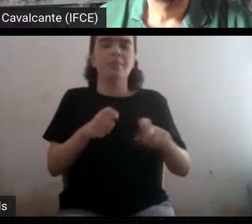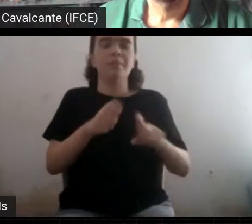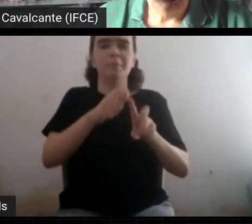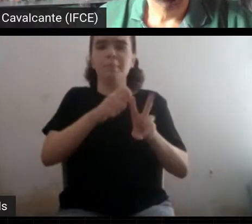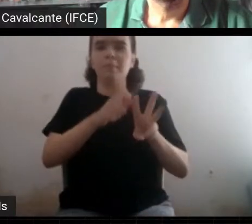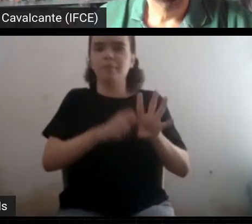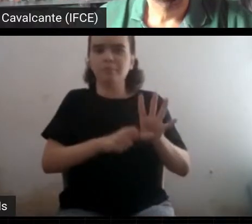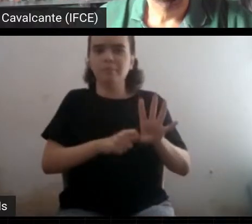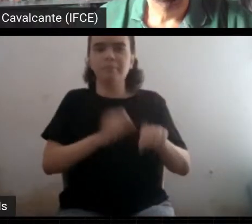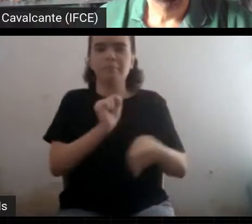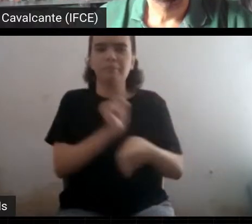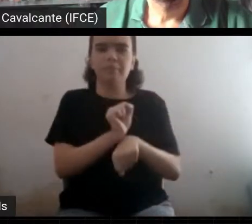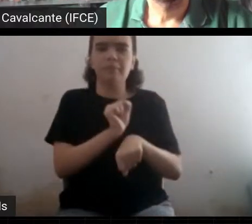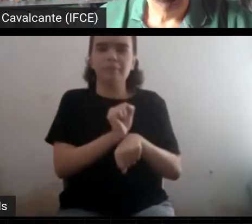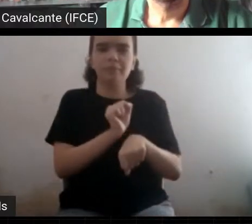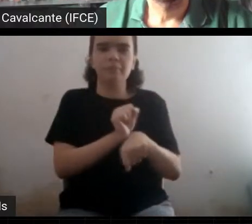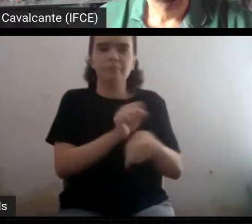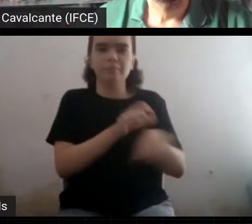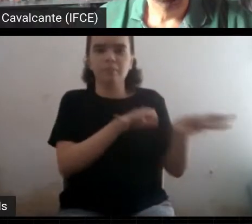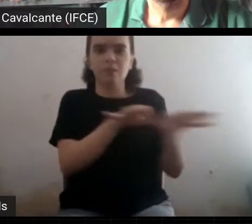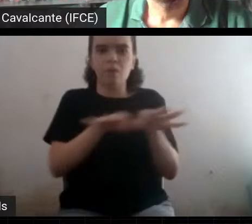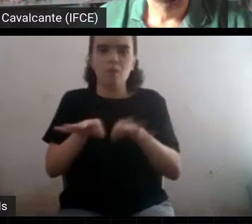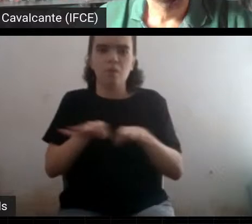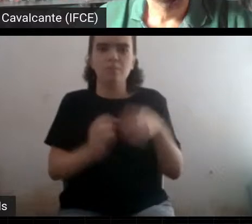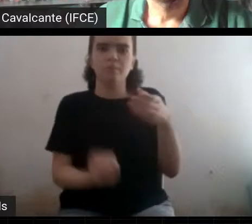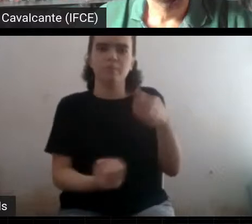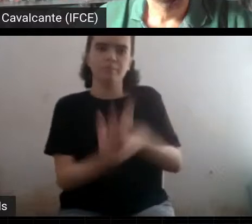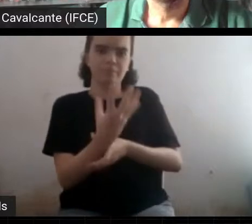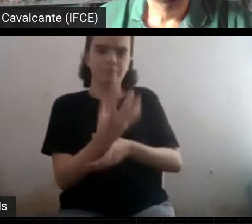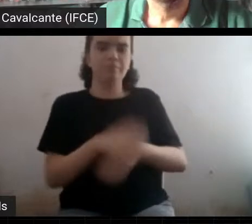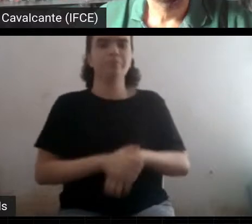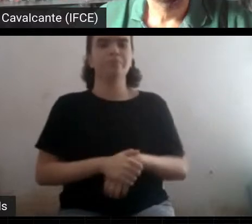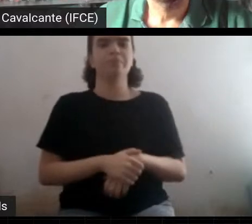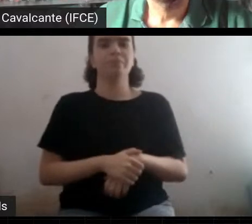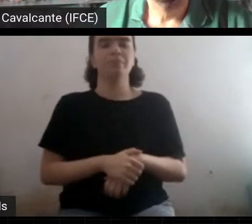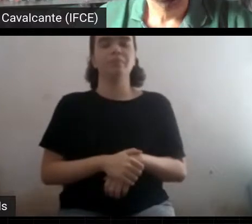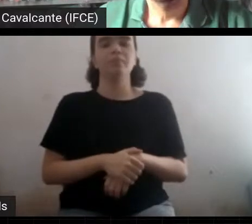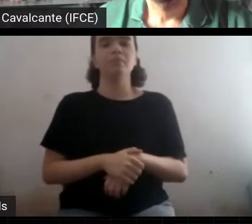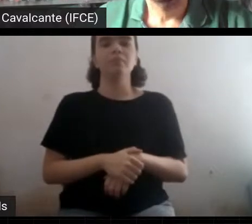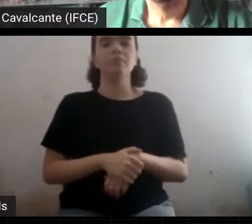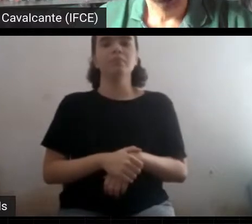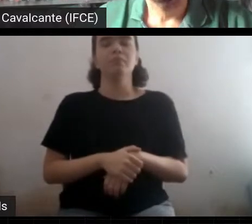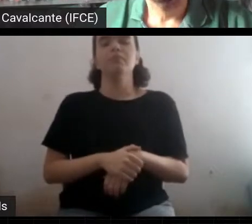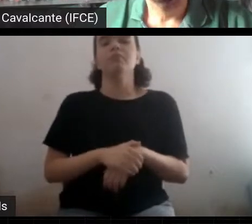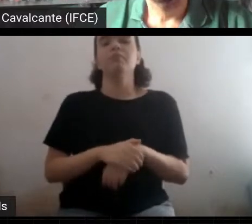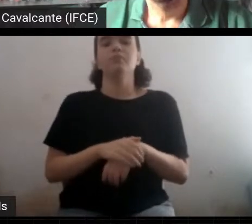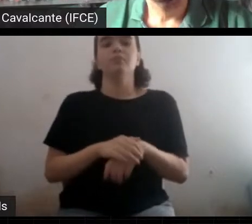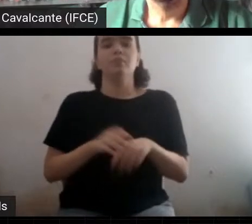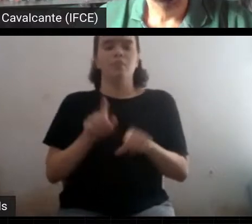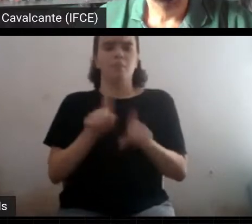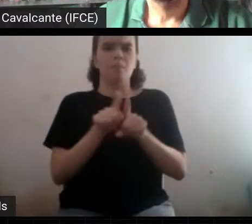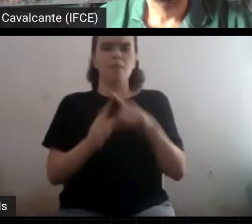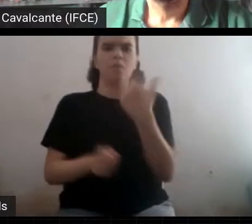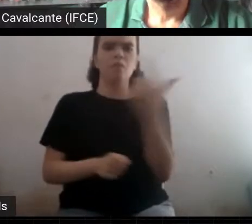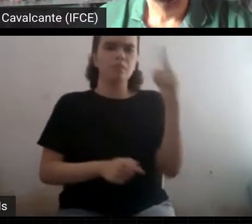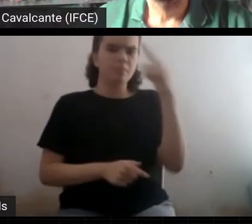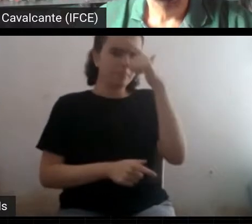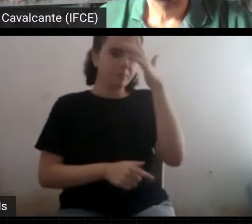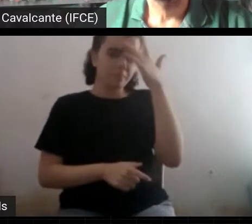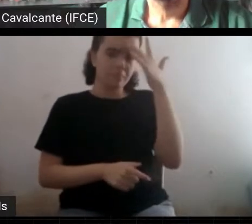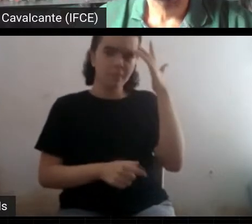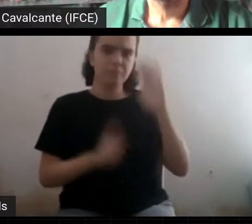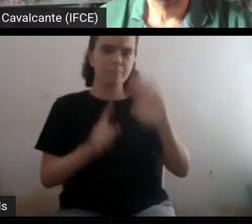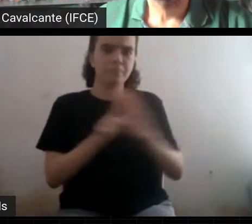Alguém perguntou quais são as implicações metafísicas da cosmologia. Então, como eu falei, essa é uma questão